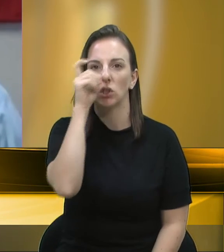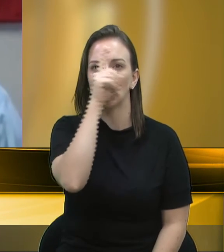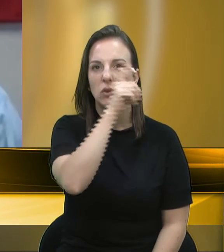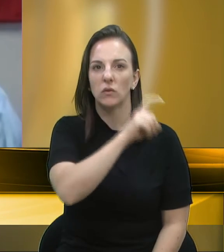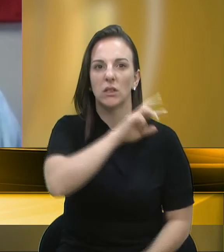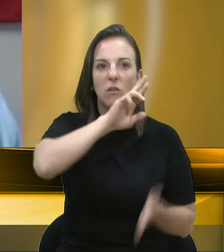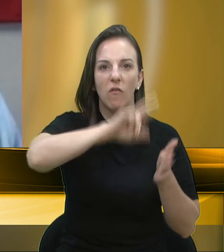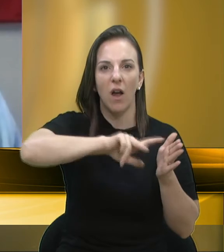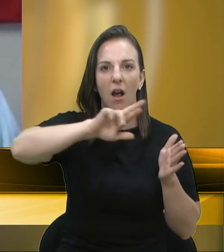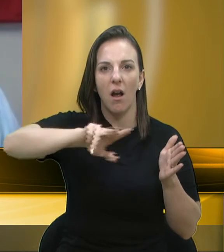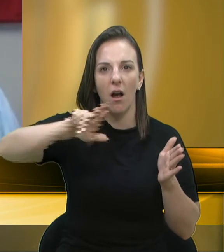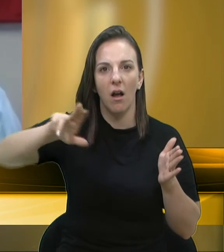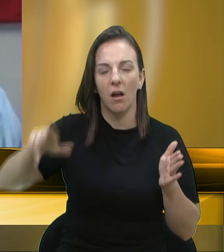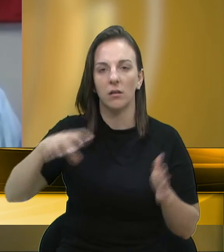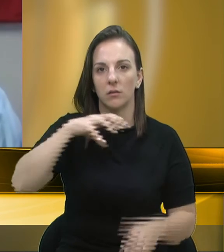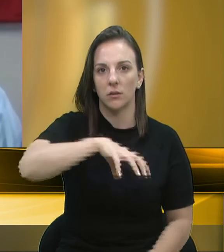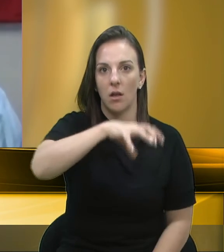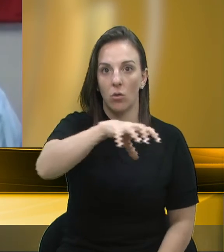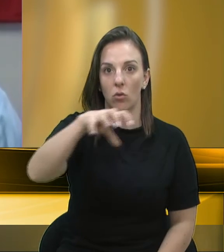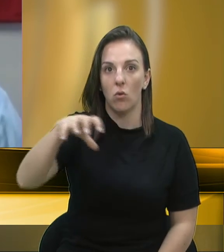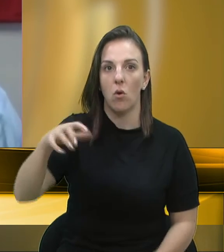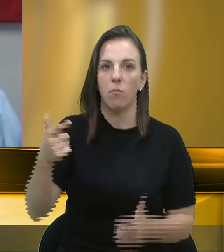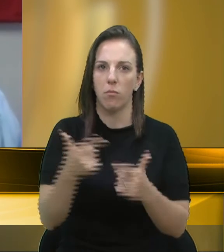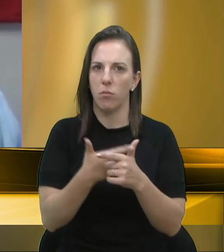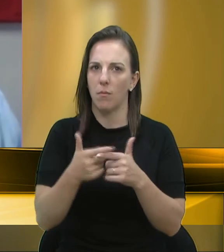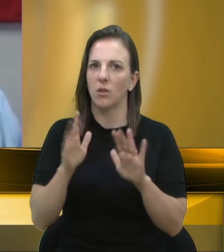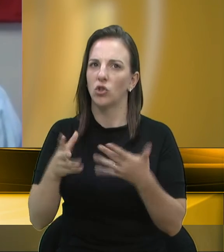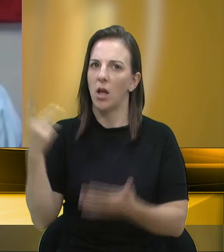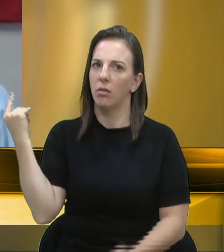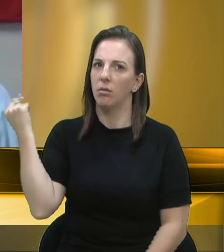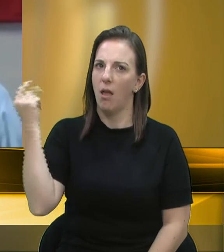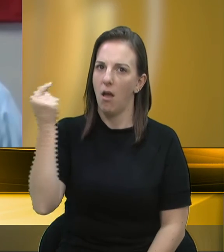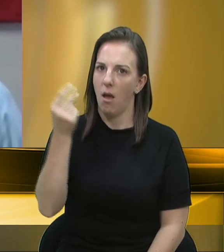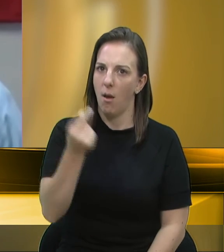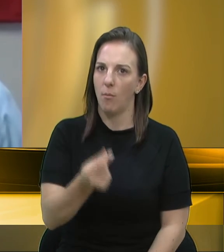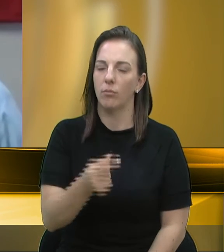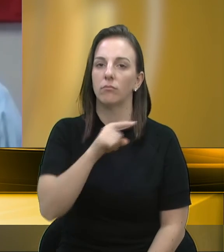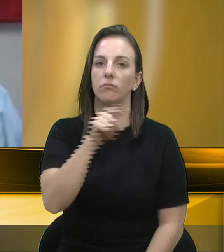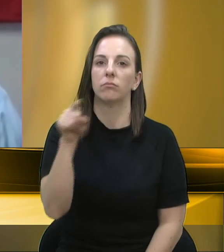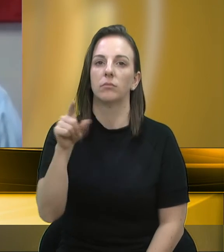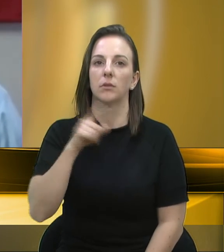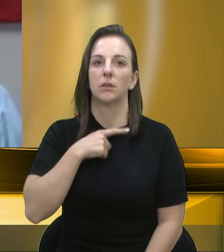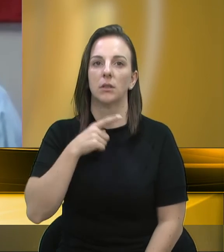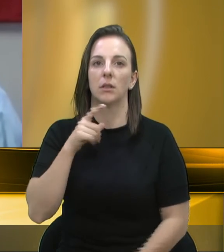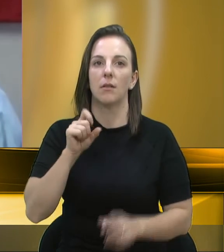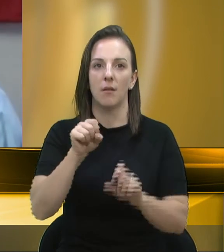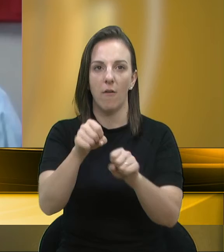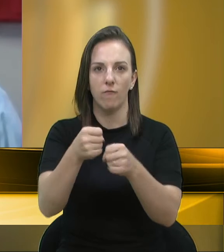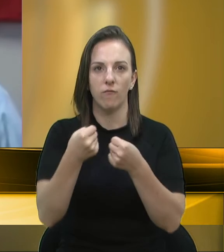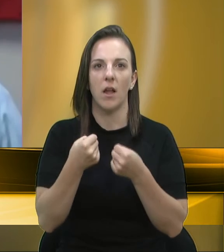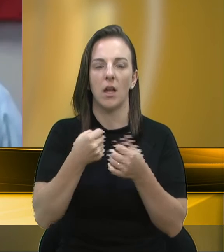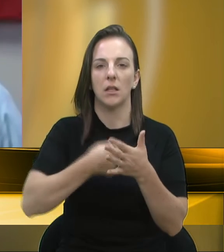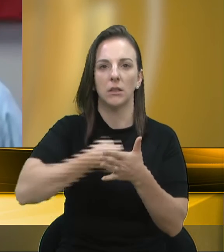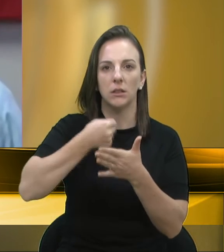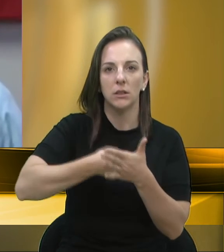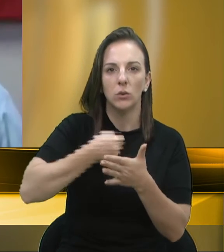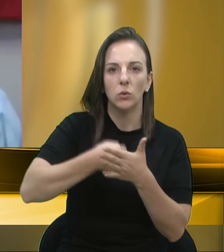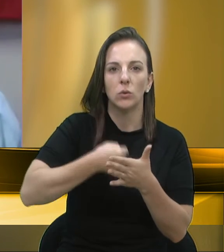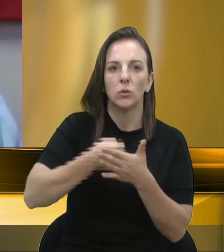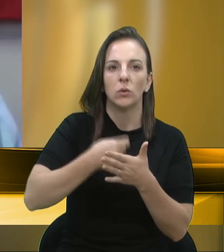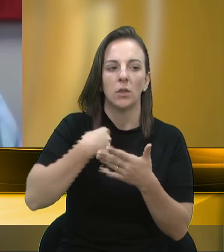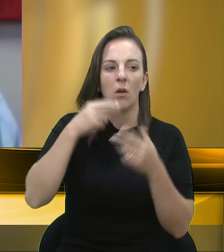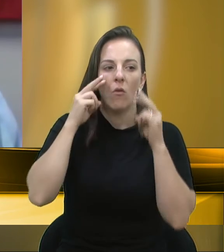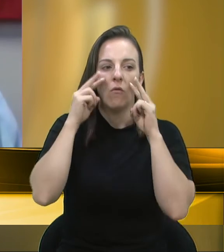diversos setores que estão passando há bastante tempo. Então, você é um cara que defende, corre atrás. Eu vejo, lhe